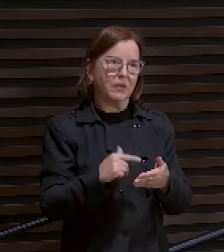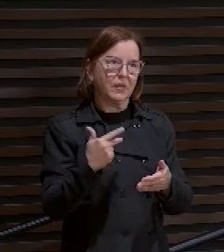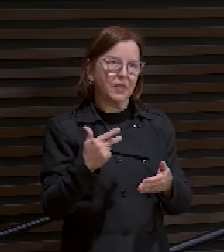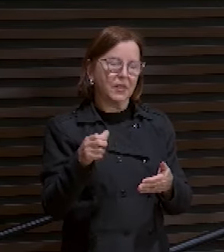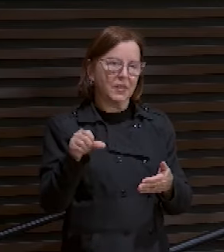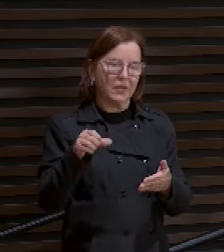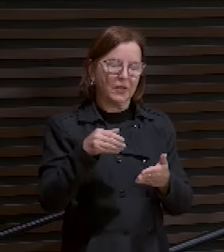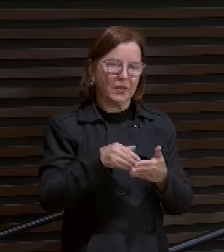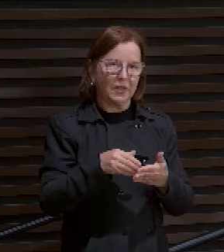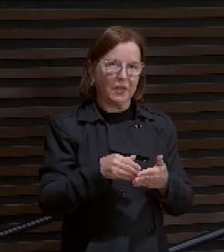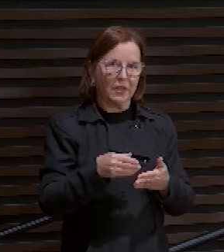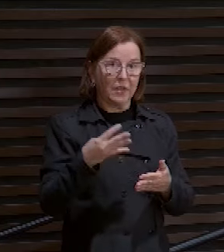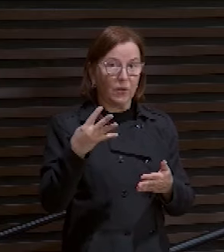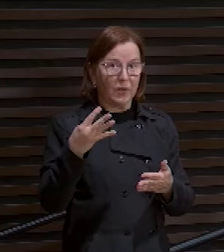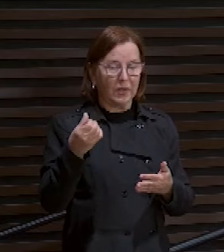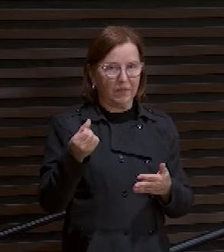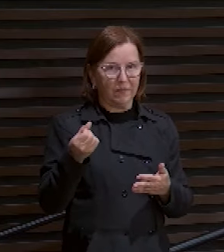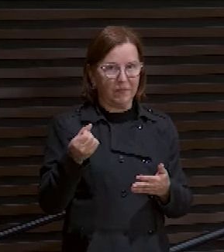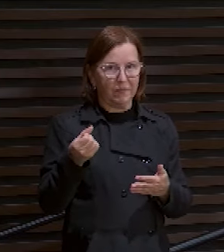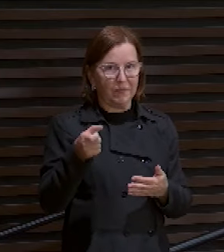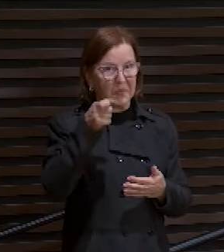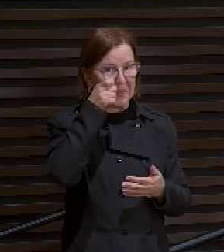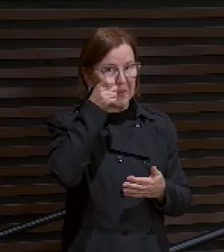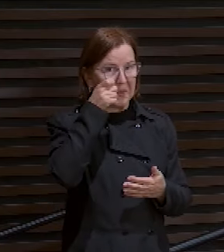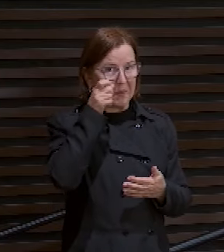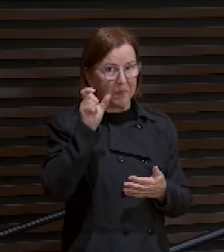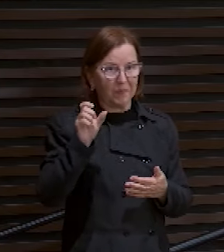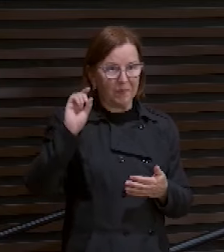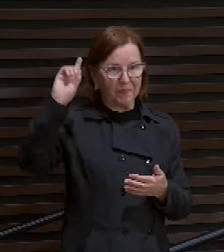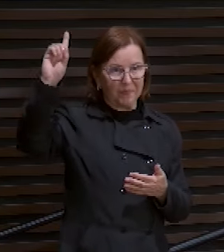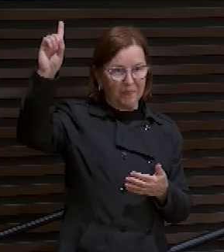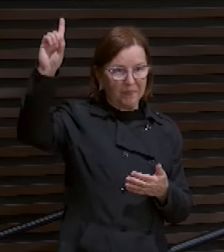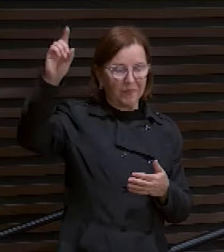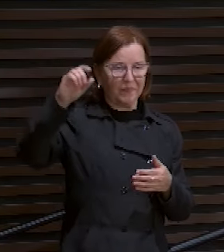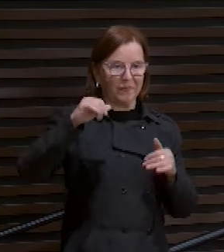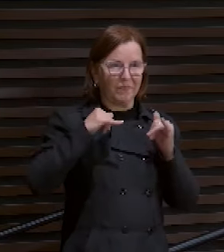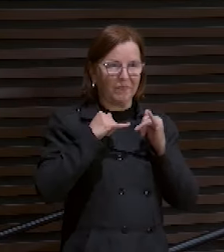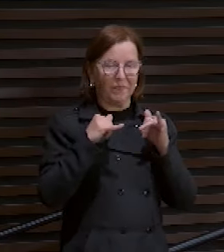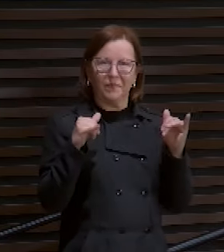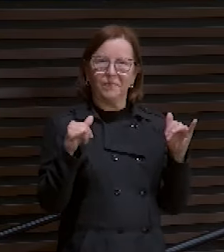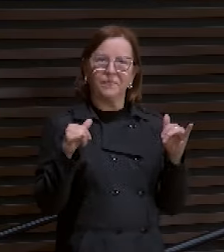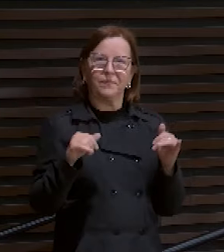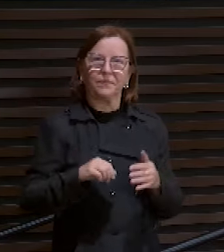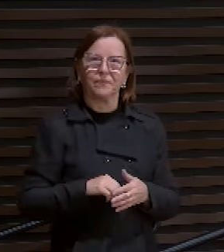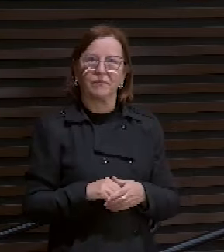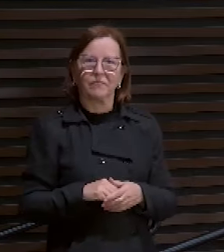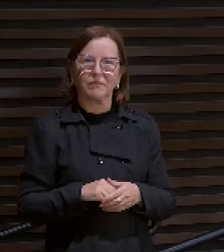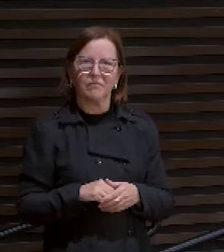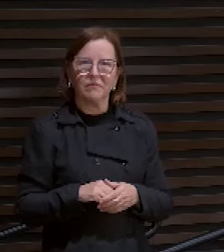Presta atenção no que a palavra de Deus diz. Lucas 22, 39.